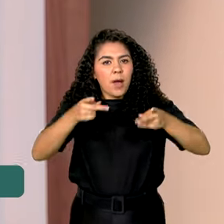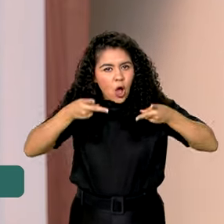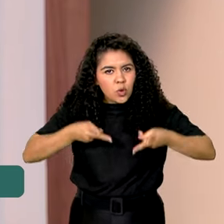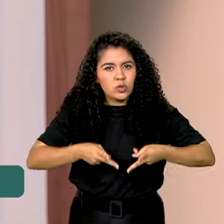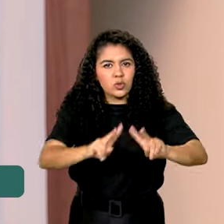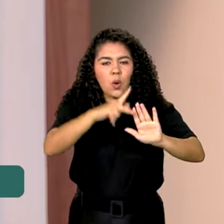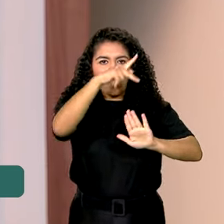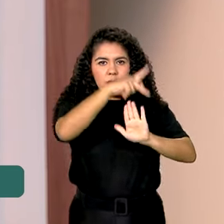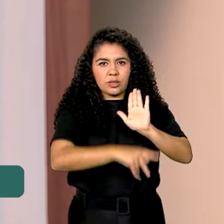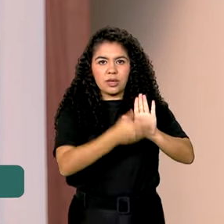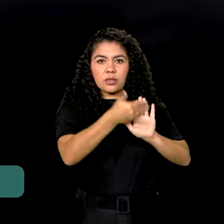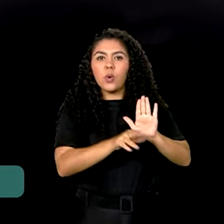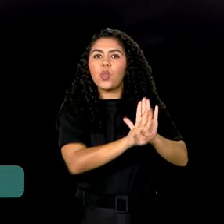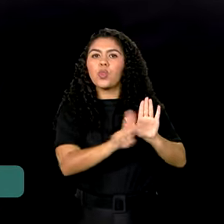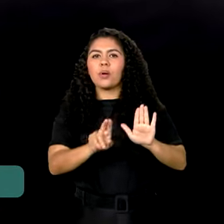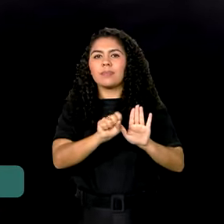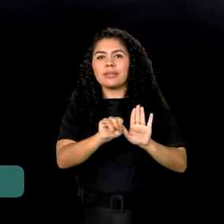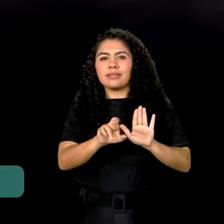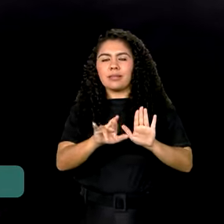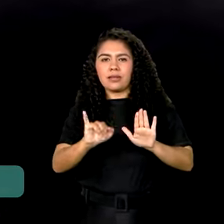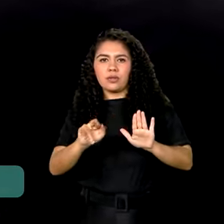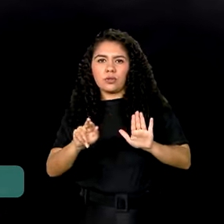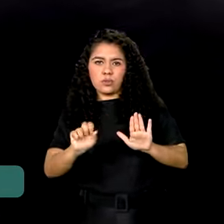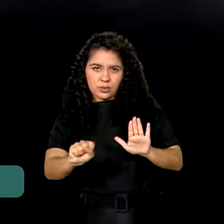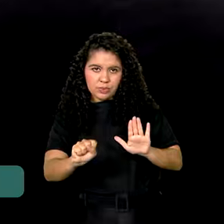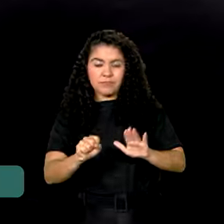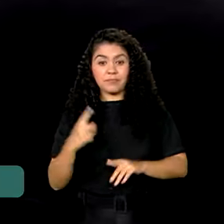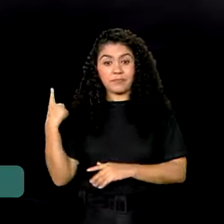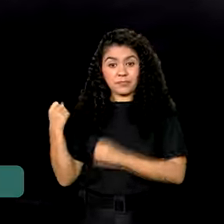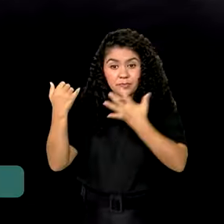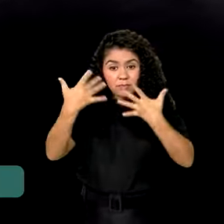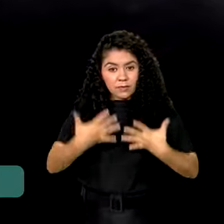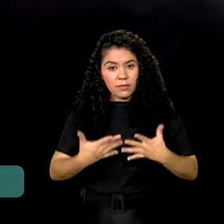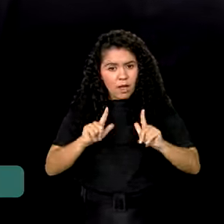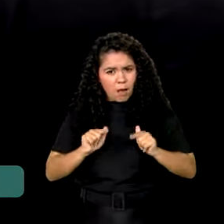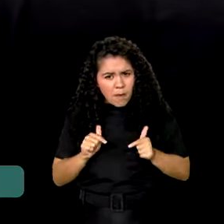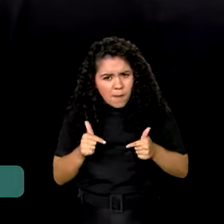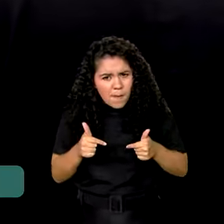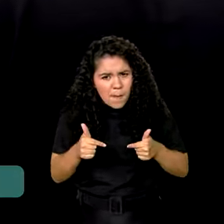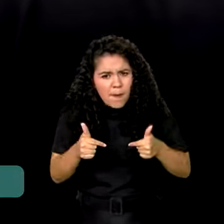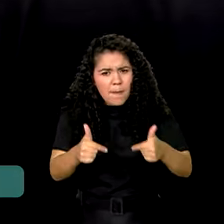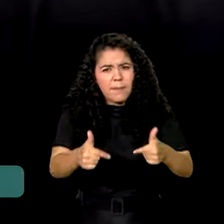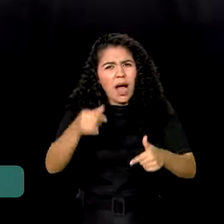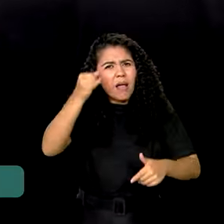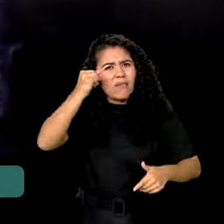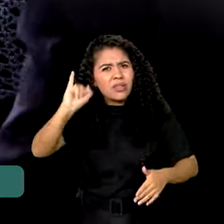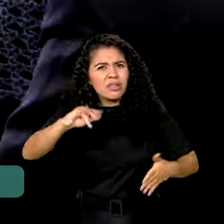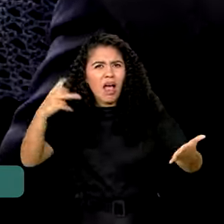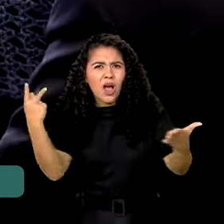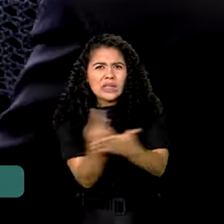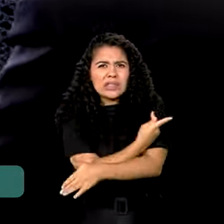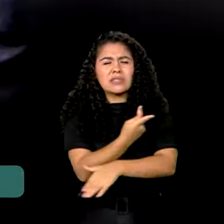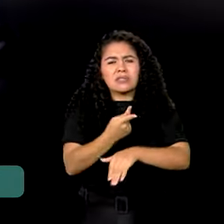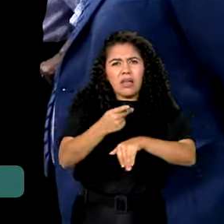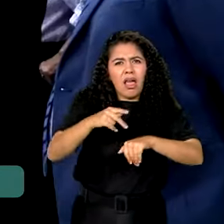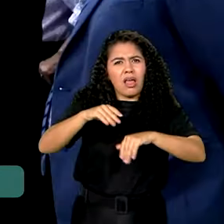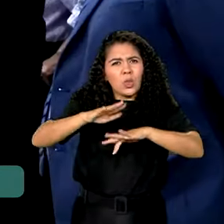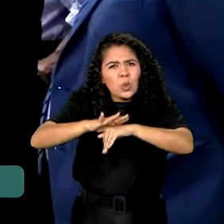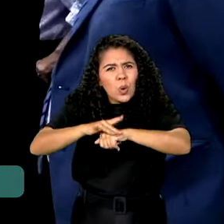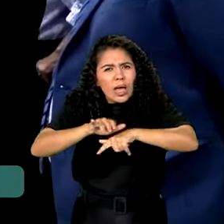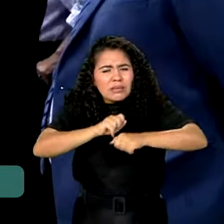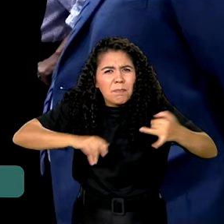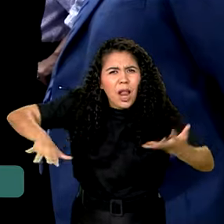do projeto Sirius. Reforçar o enfrentamento de epidemias e futuras crises sanitárias.